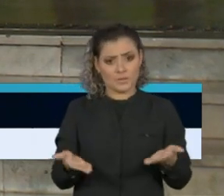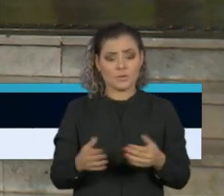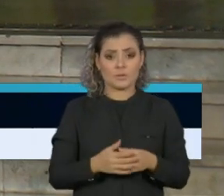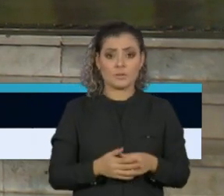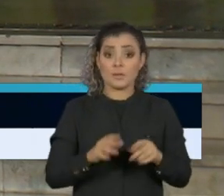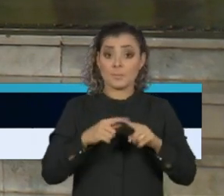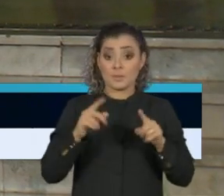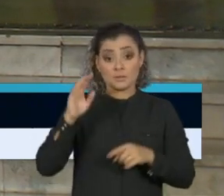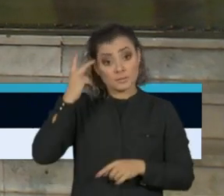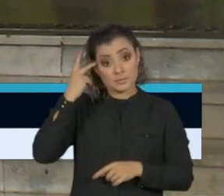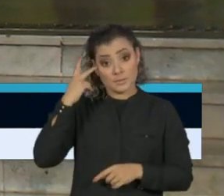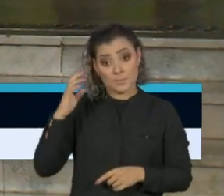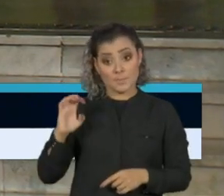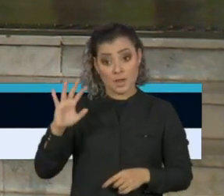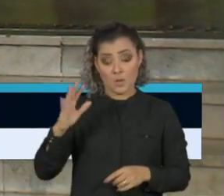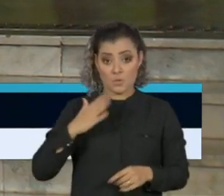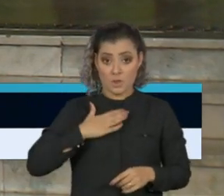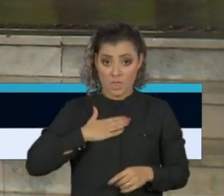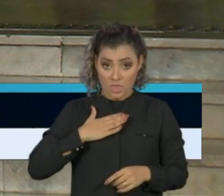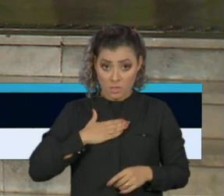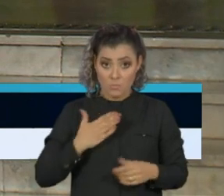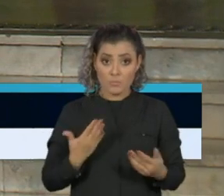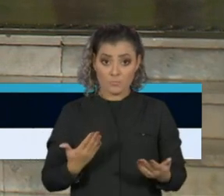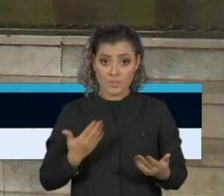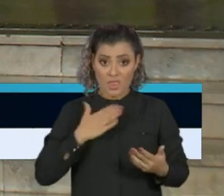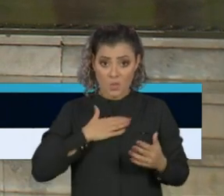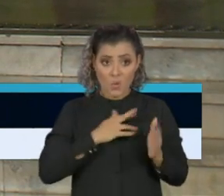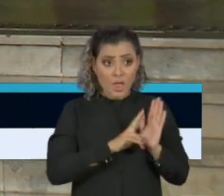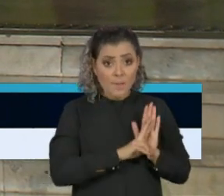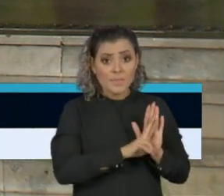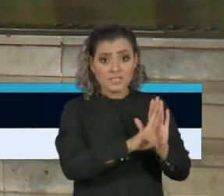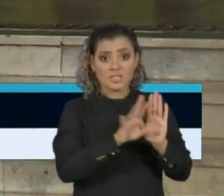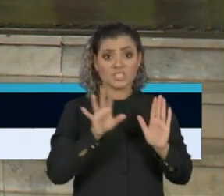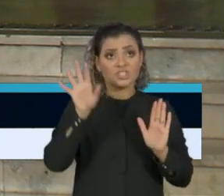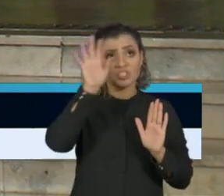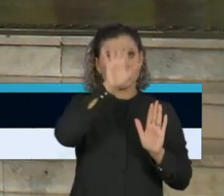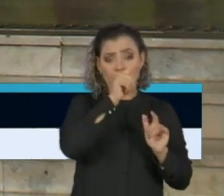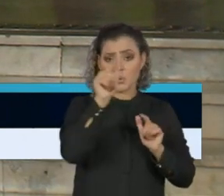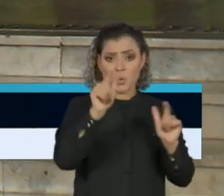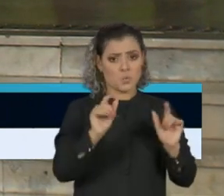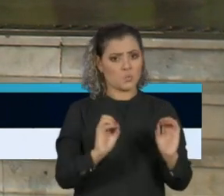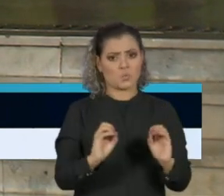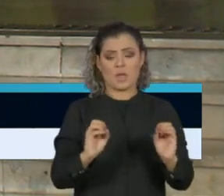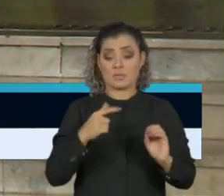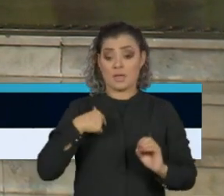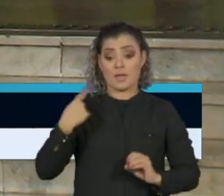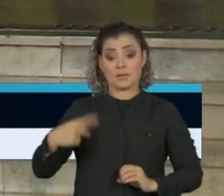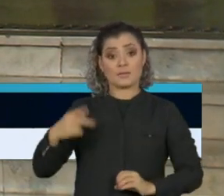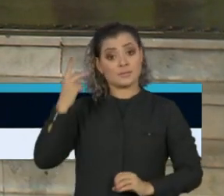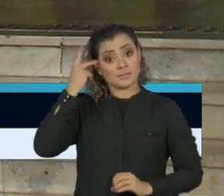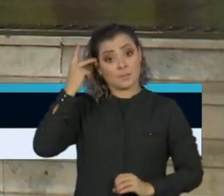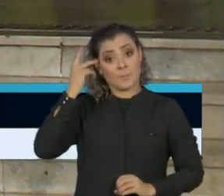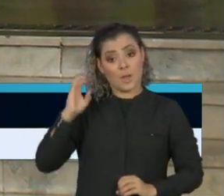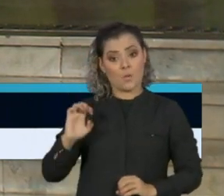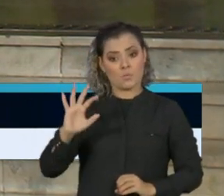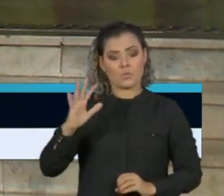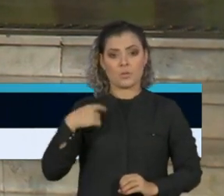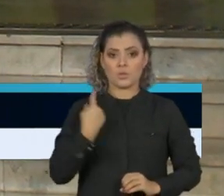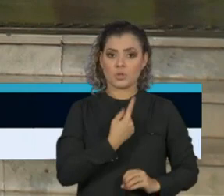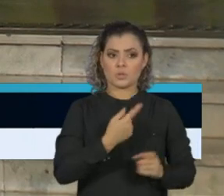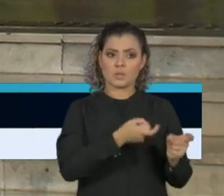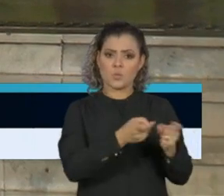o ano São Paulo, eu não sou porta-voz, mas eu, das nossas relações, das nossas